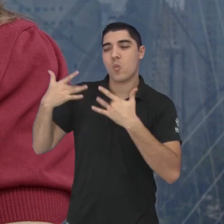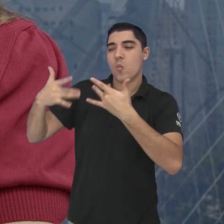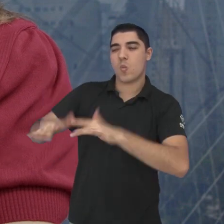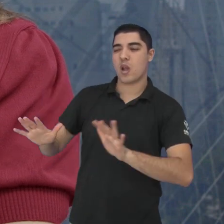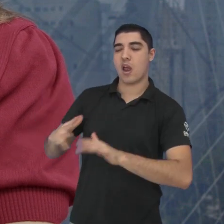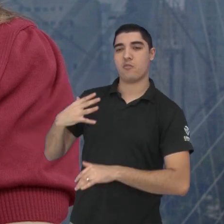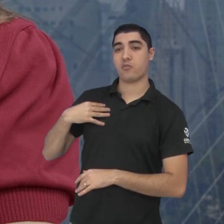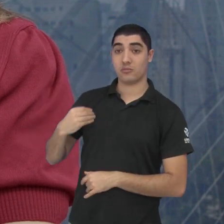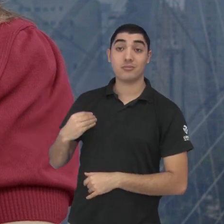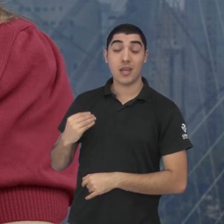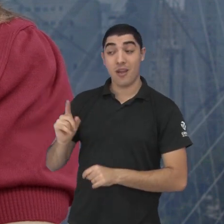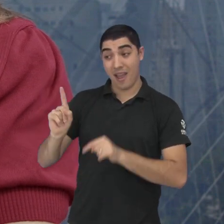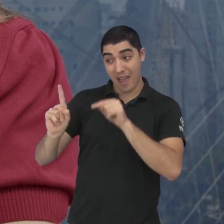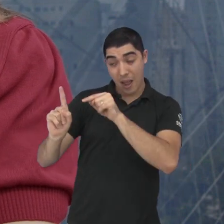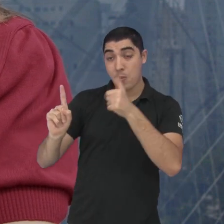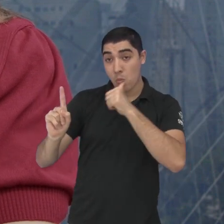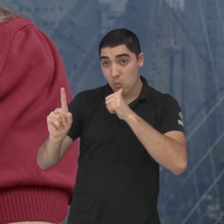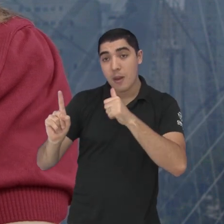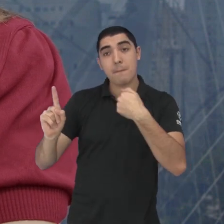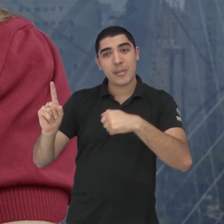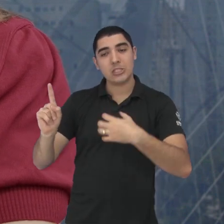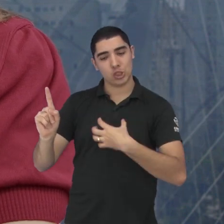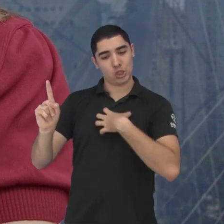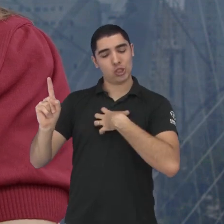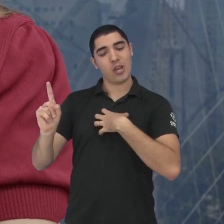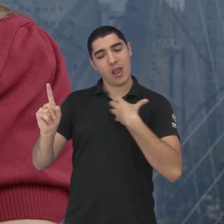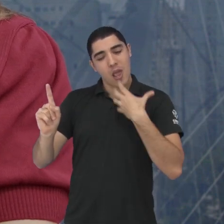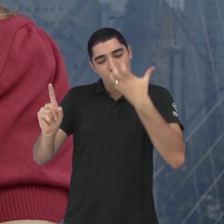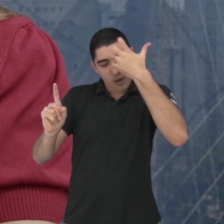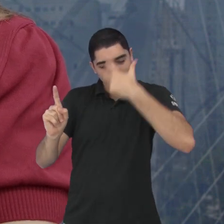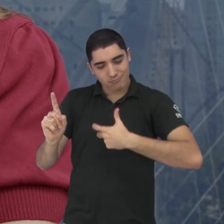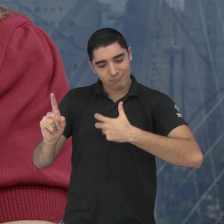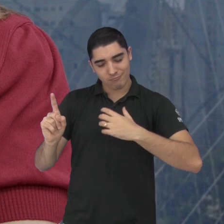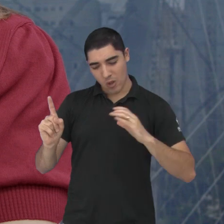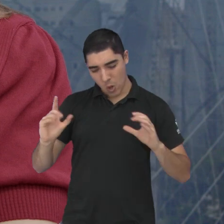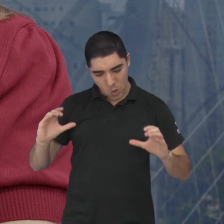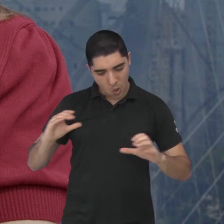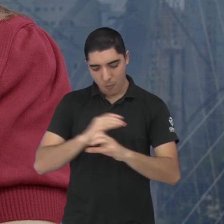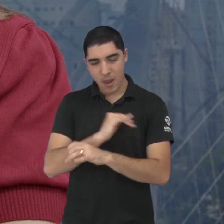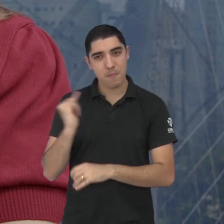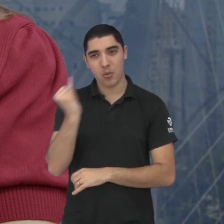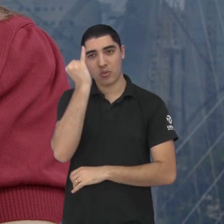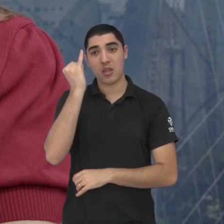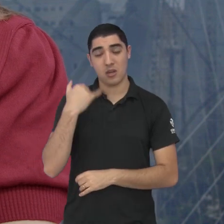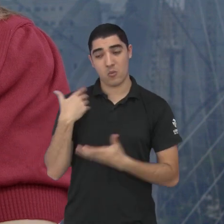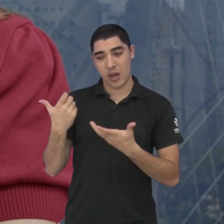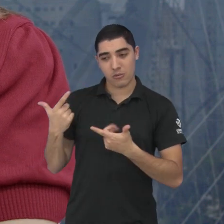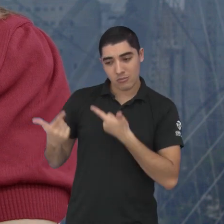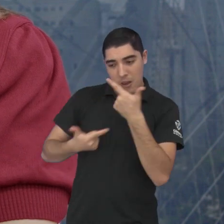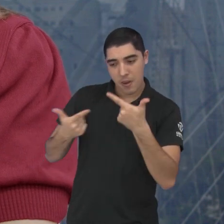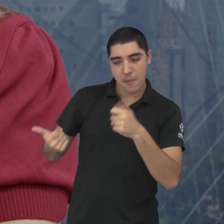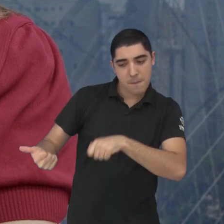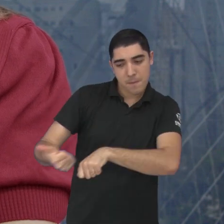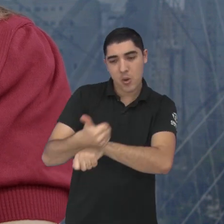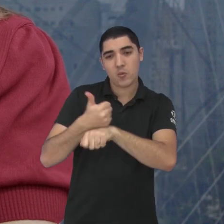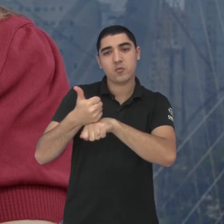também é importante, né? Se realizar profissionalmente, ter uma carreira, estar numa posição